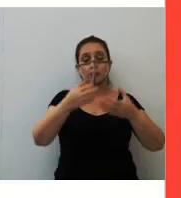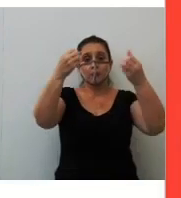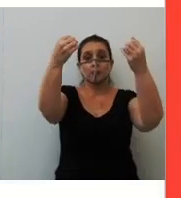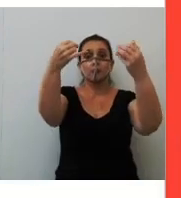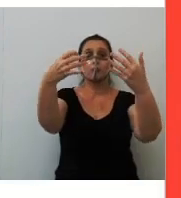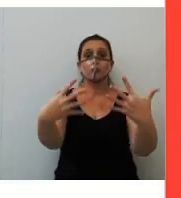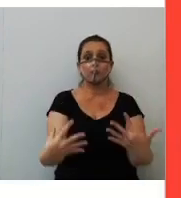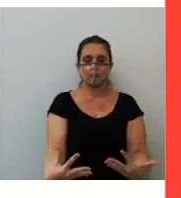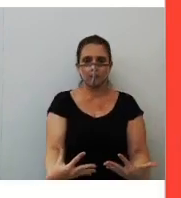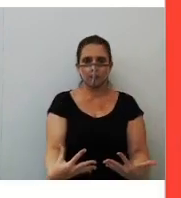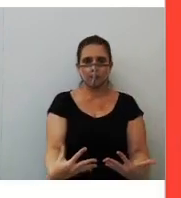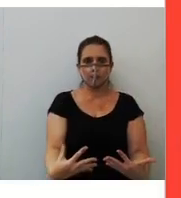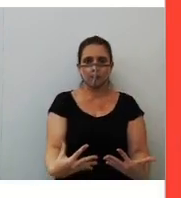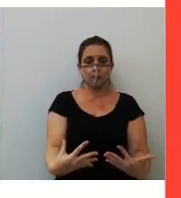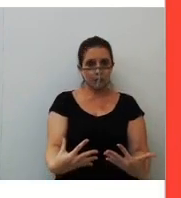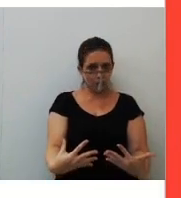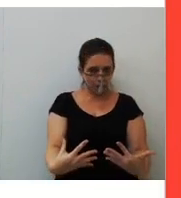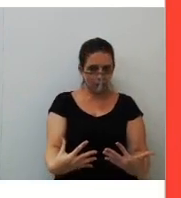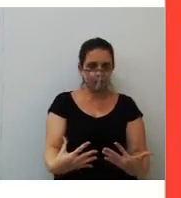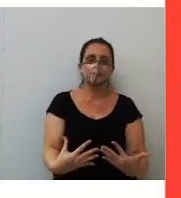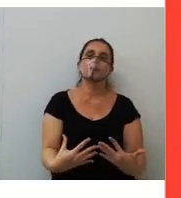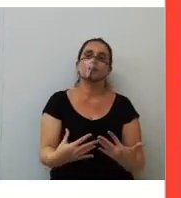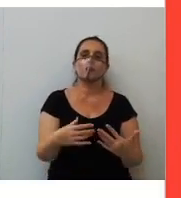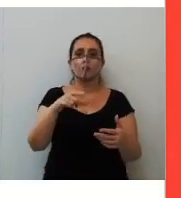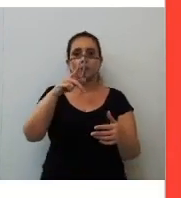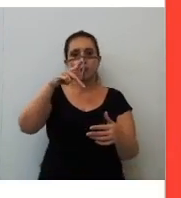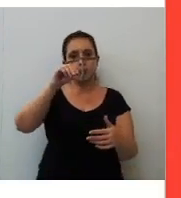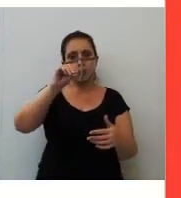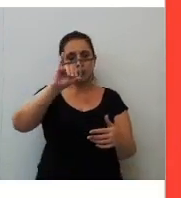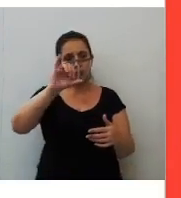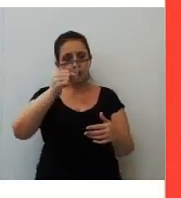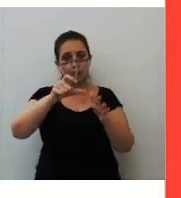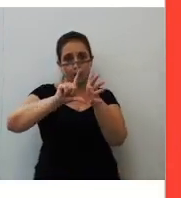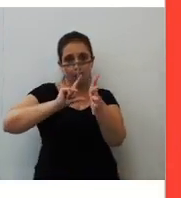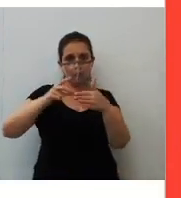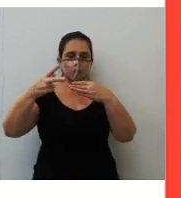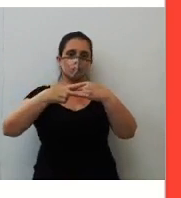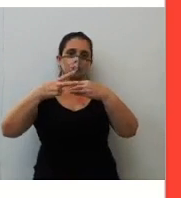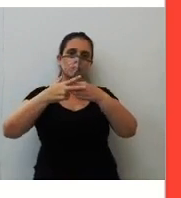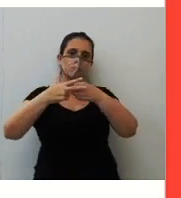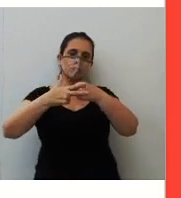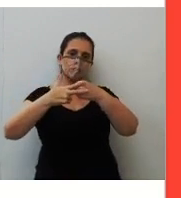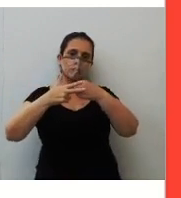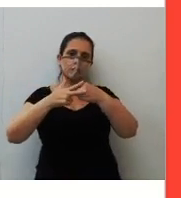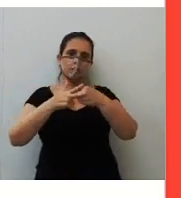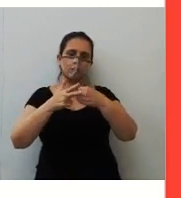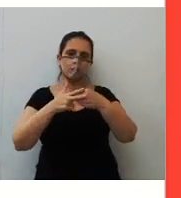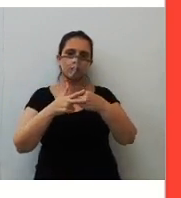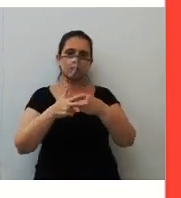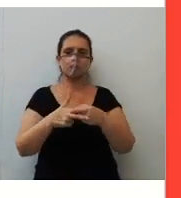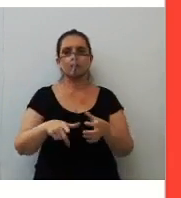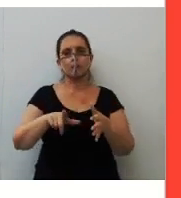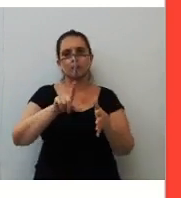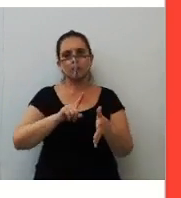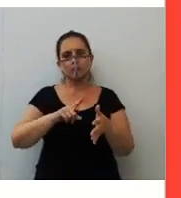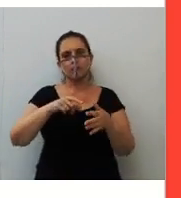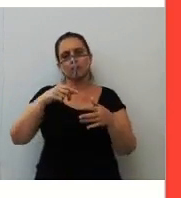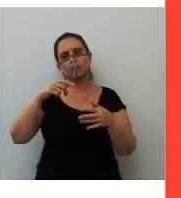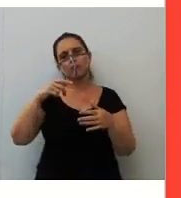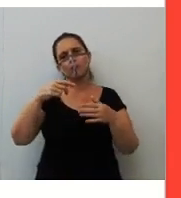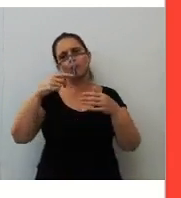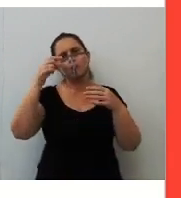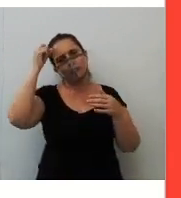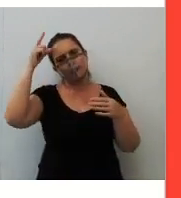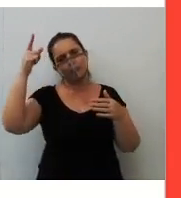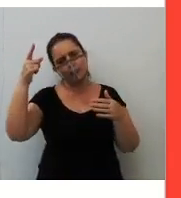Explicativas. O pois agora vem antes do verbo, tá? Se liga nisso. Precedem uma ideia de explicação.